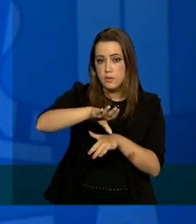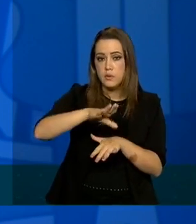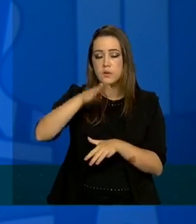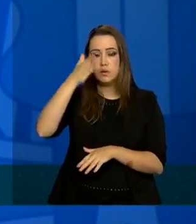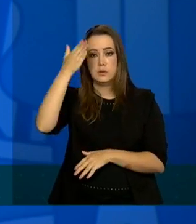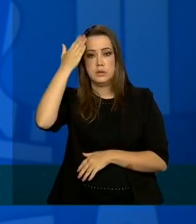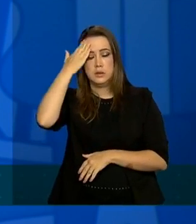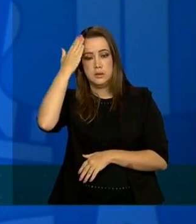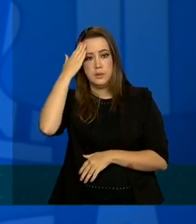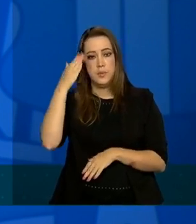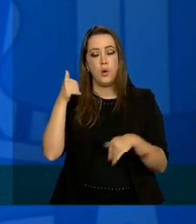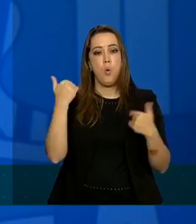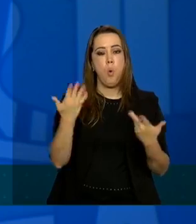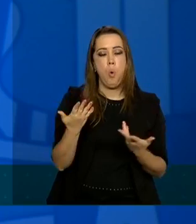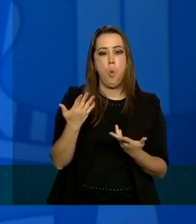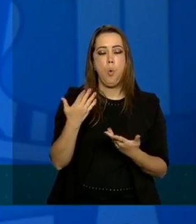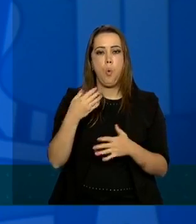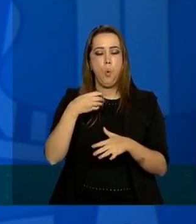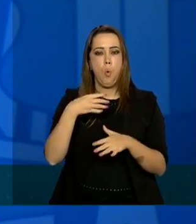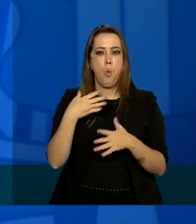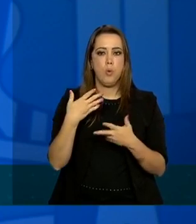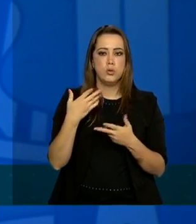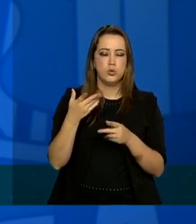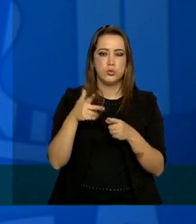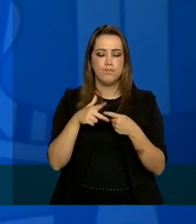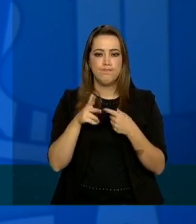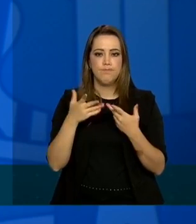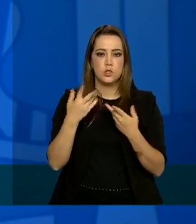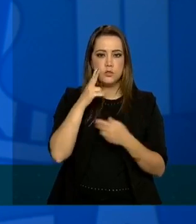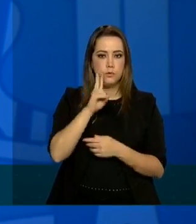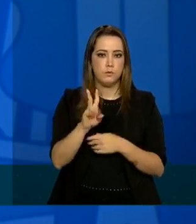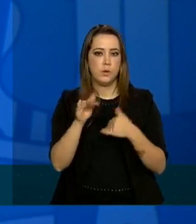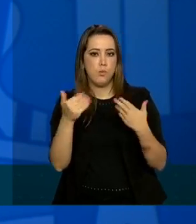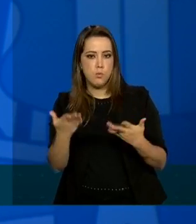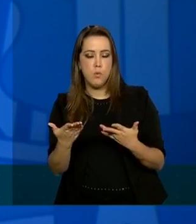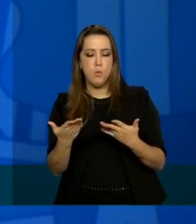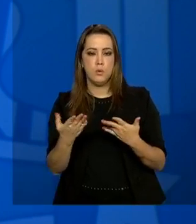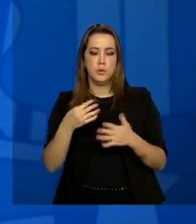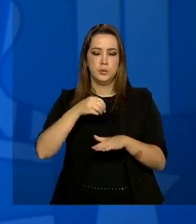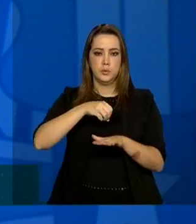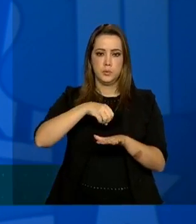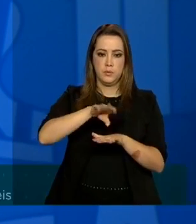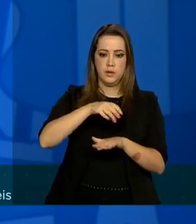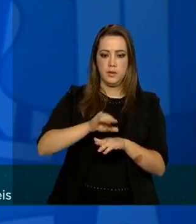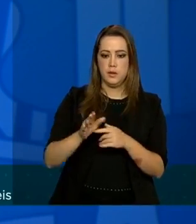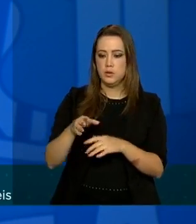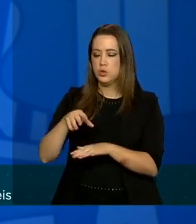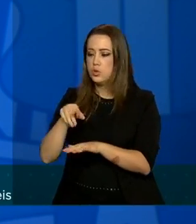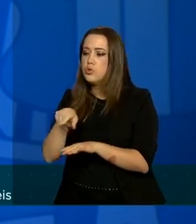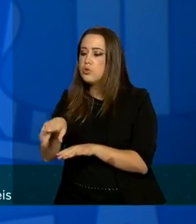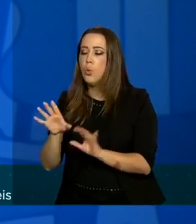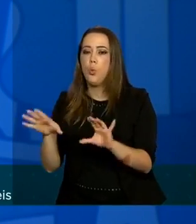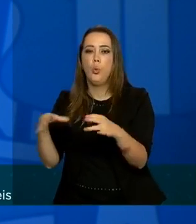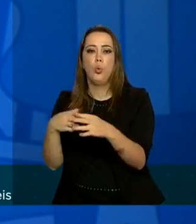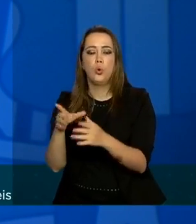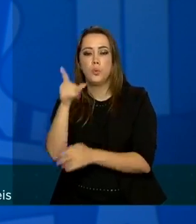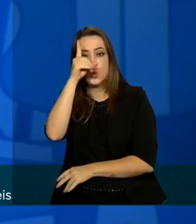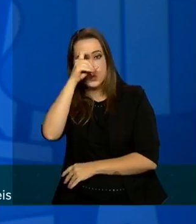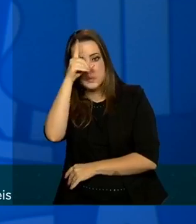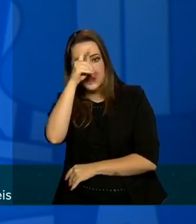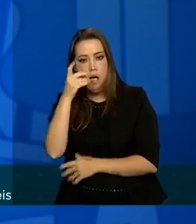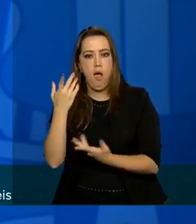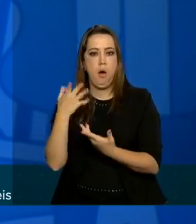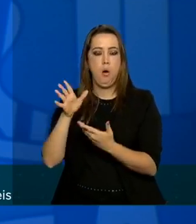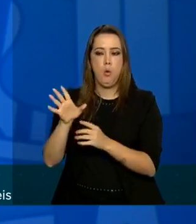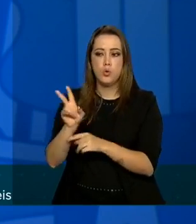absorver essa informação nós estamos orientando todas as equipes de vigilância as equipes hospitalares da